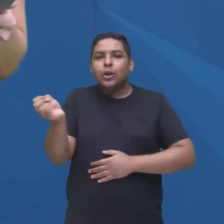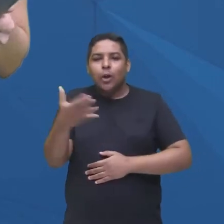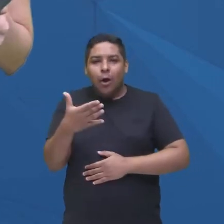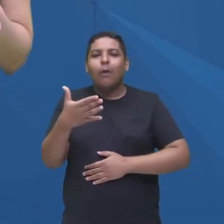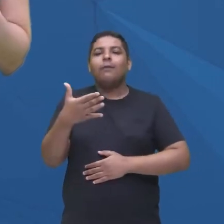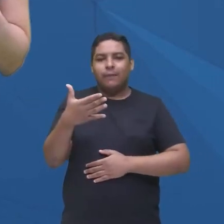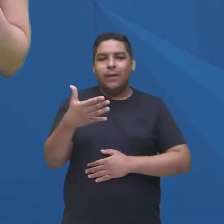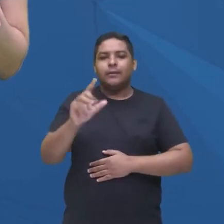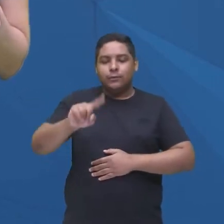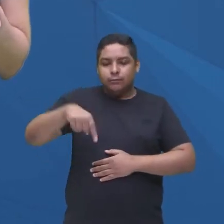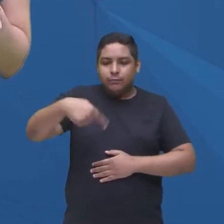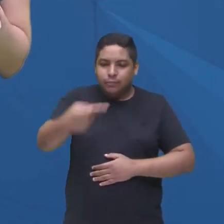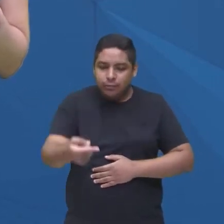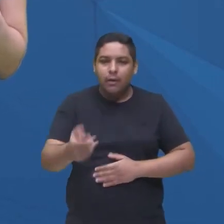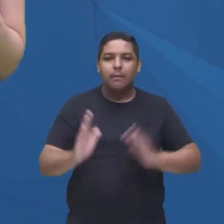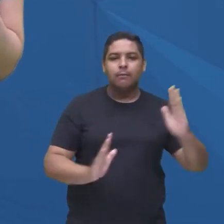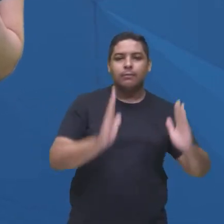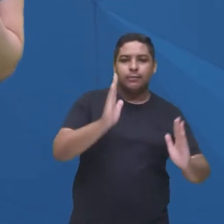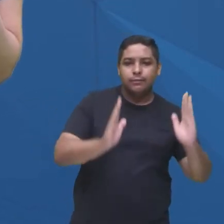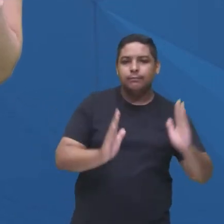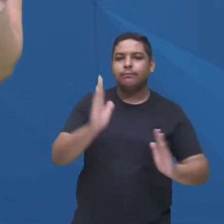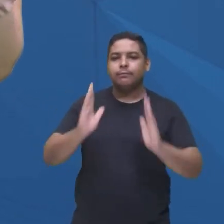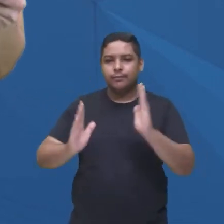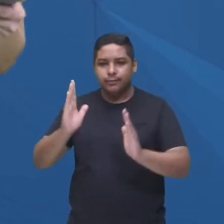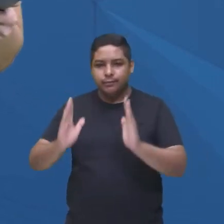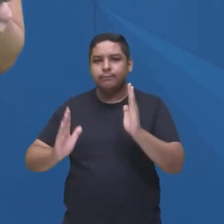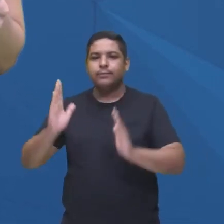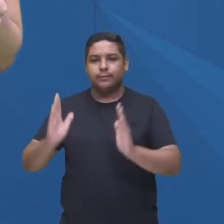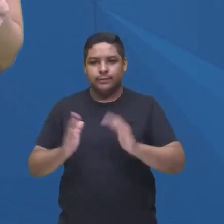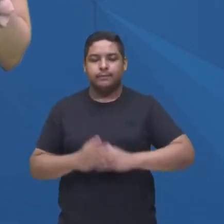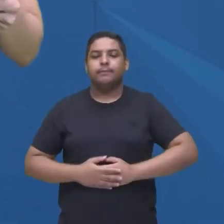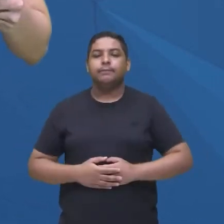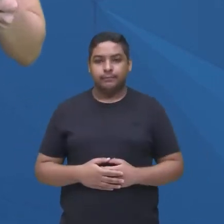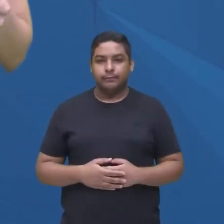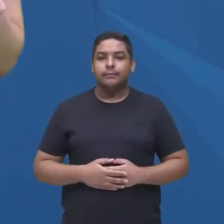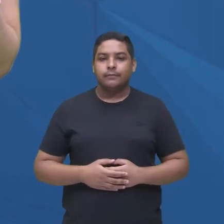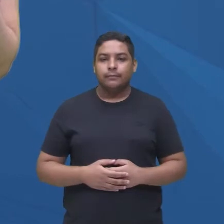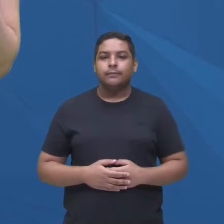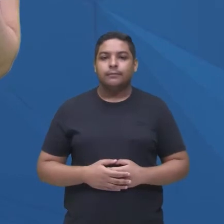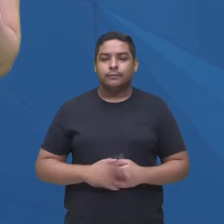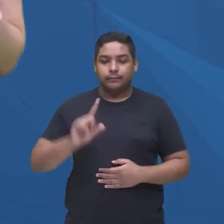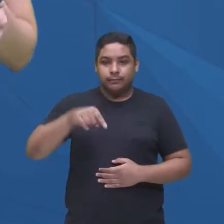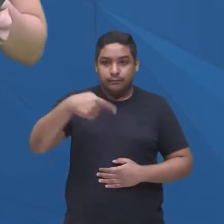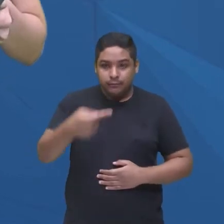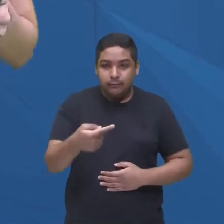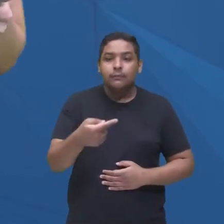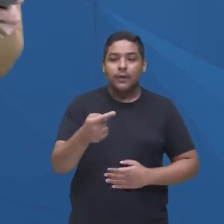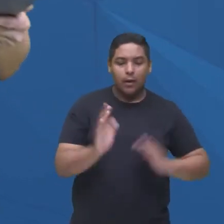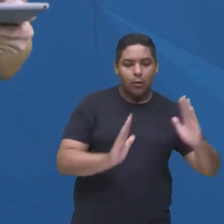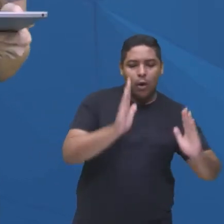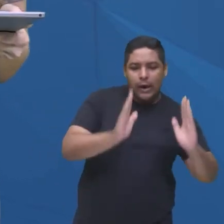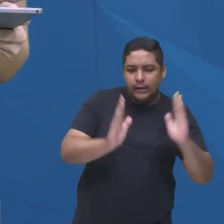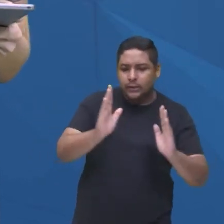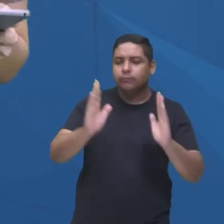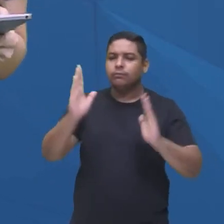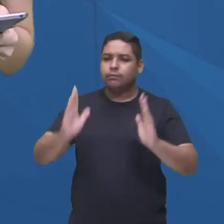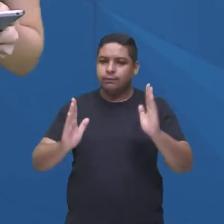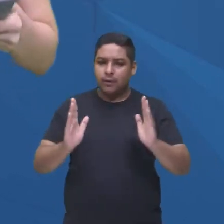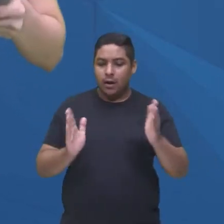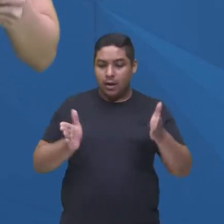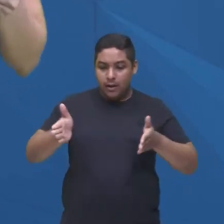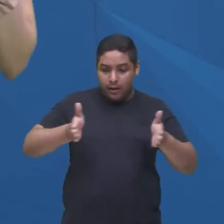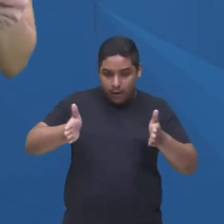episódios compondo. Então, a gente já sabe ali mais ou menos que naquela temporada, naquele intervalo de tempo,